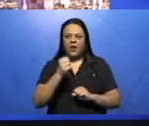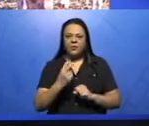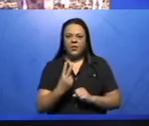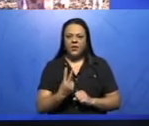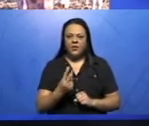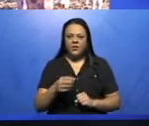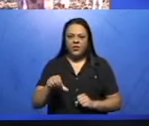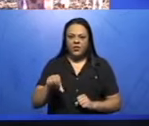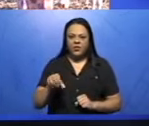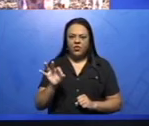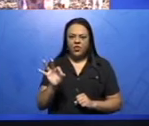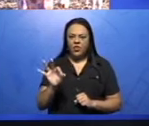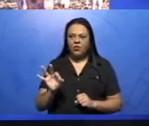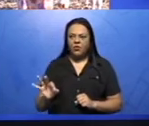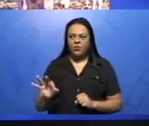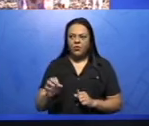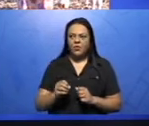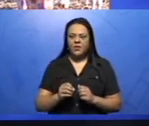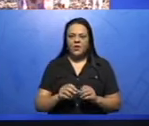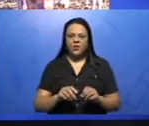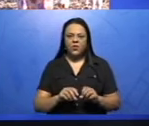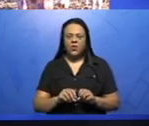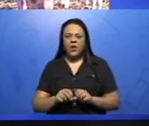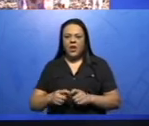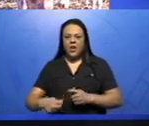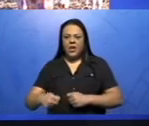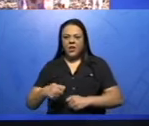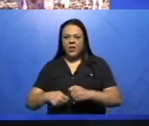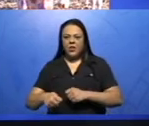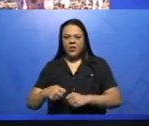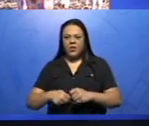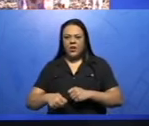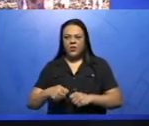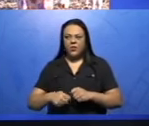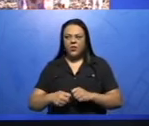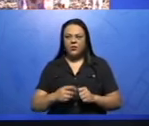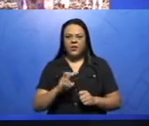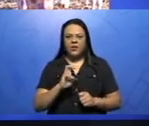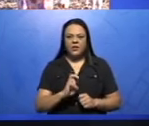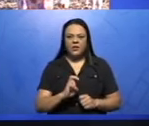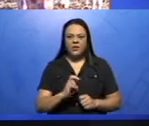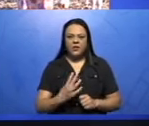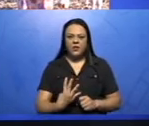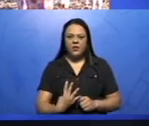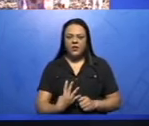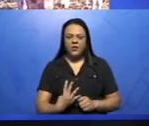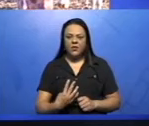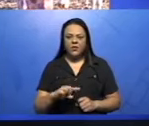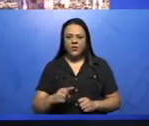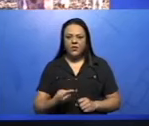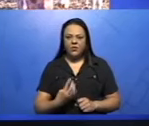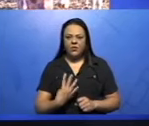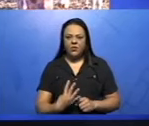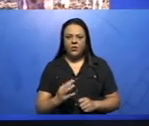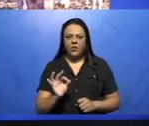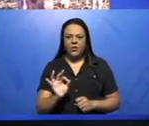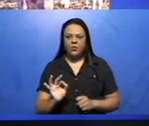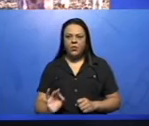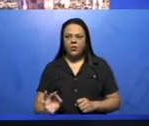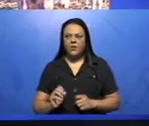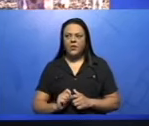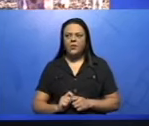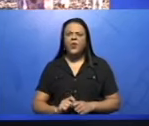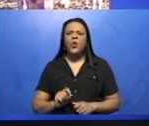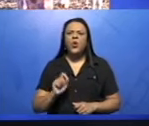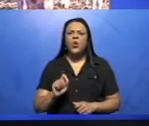serviços, que é o setor terciário, comércio, 54,4%. A PEA, o que é a PEA?